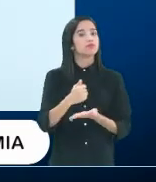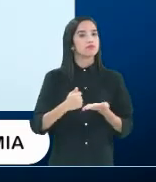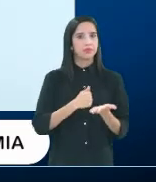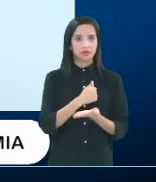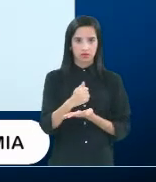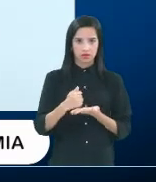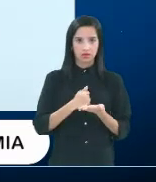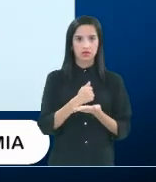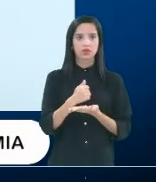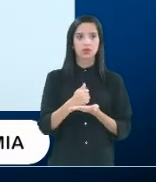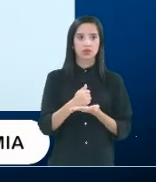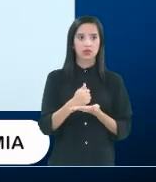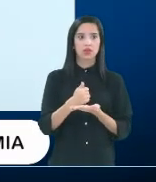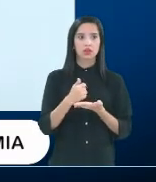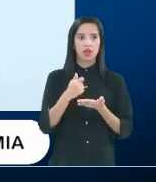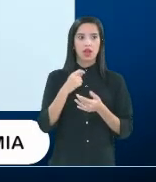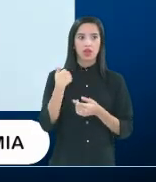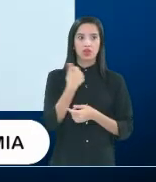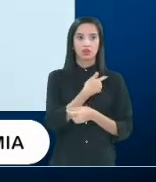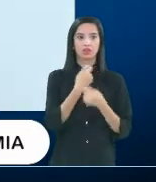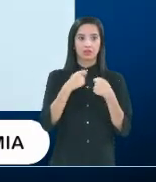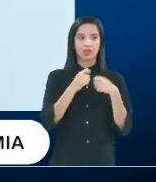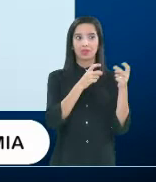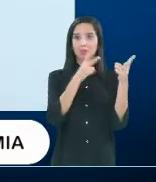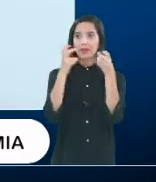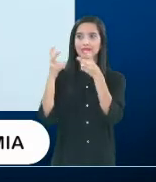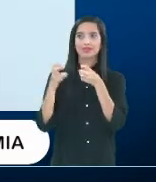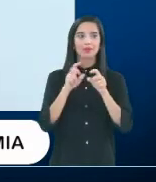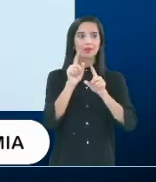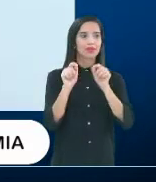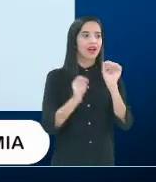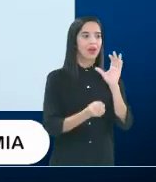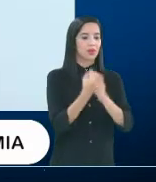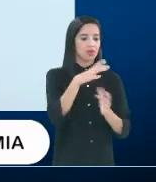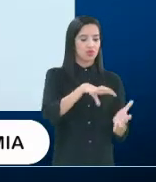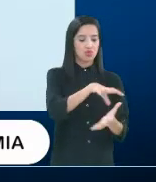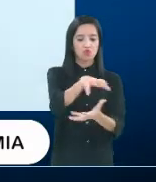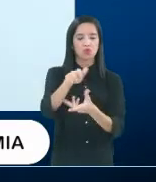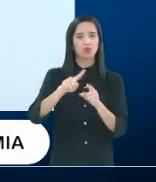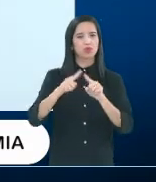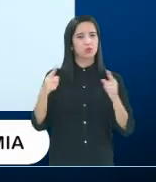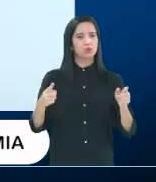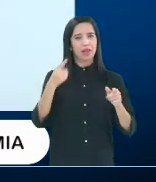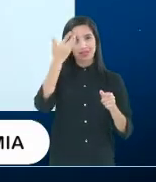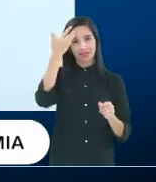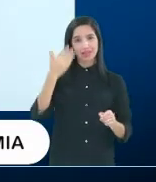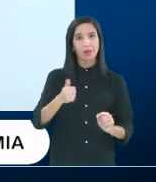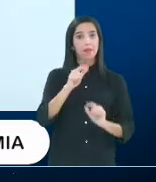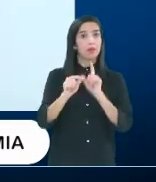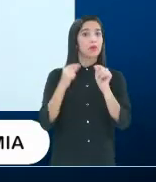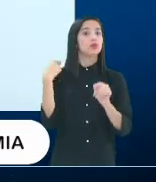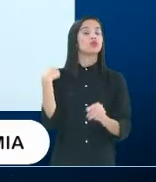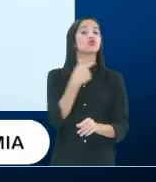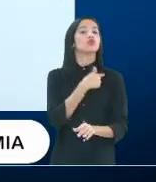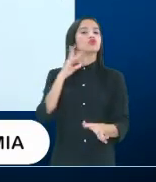informado, a gente tem que assuntar o mundo, né, mas, também, é procurar as fontes confiáveis,